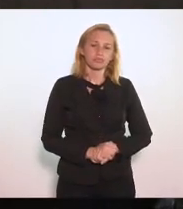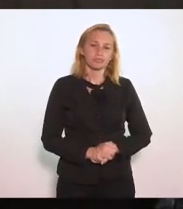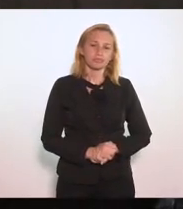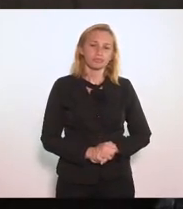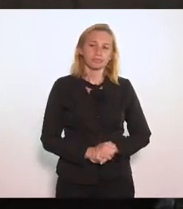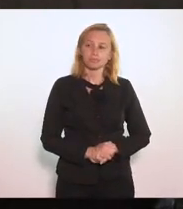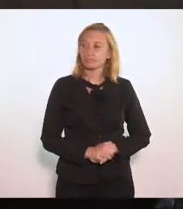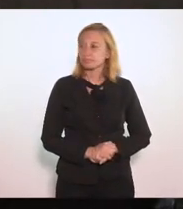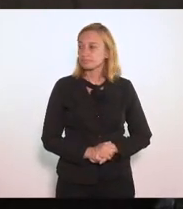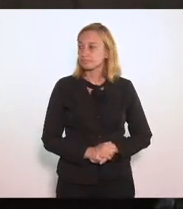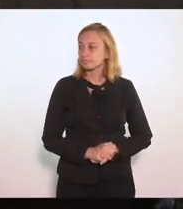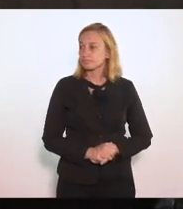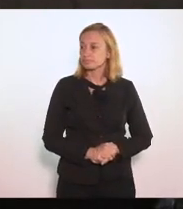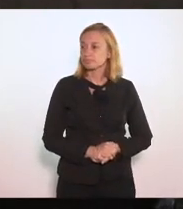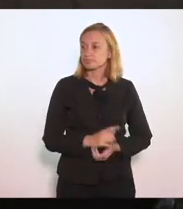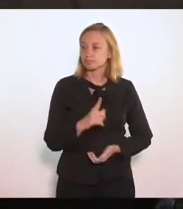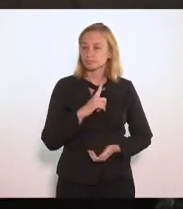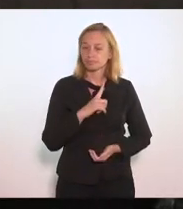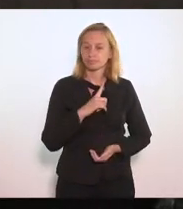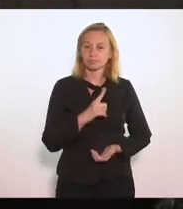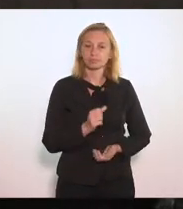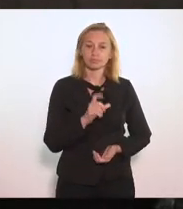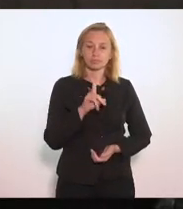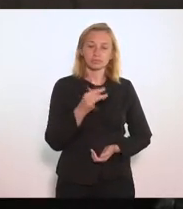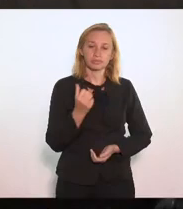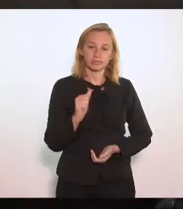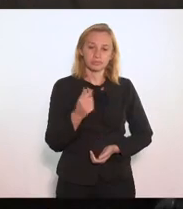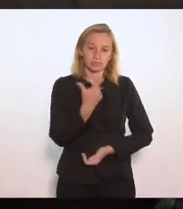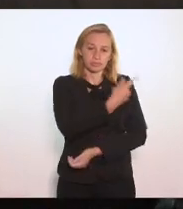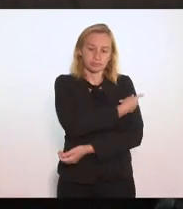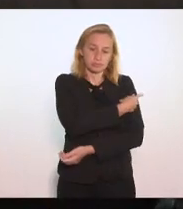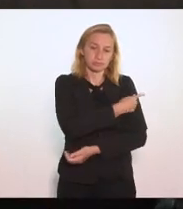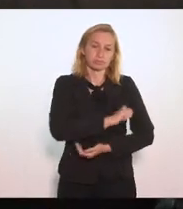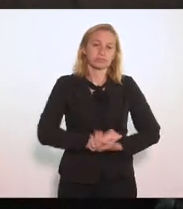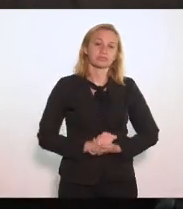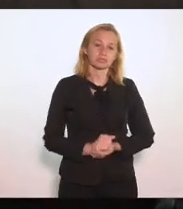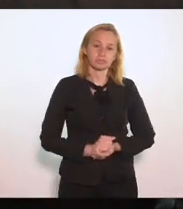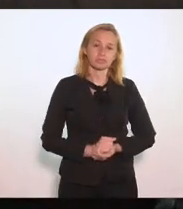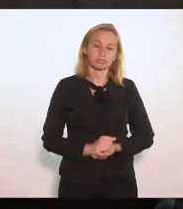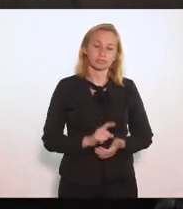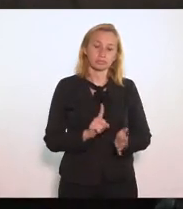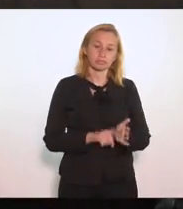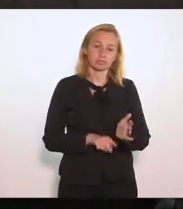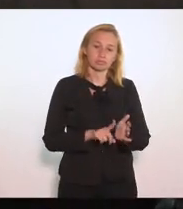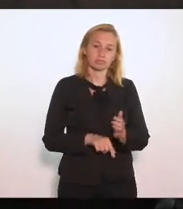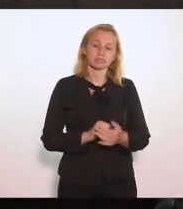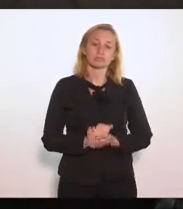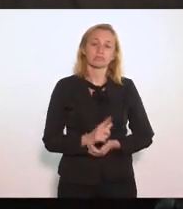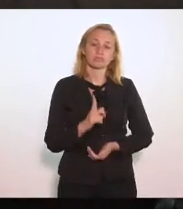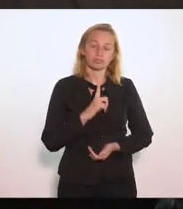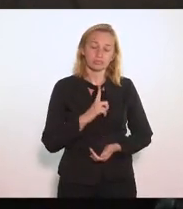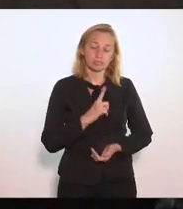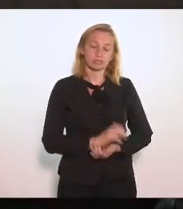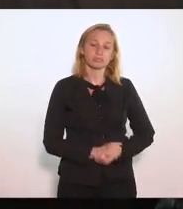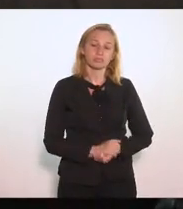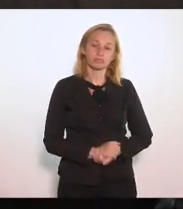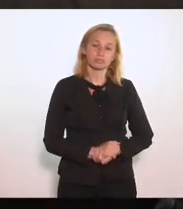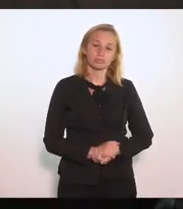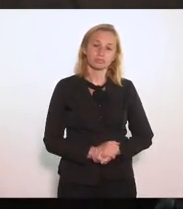Nós temos Uma campanha De vacinação Que se arrasta Nós temos Um colapso